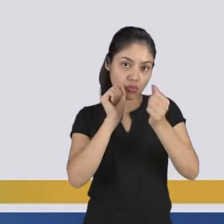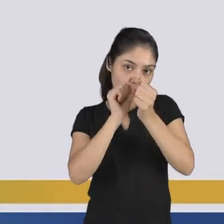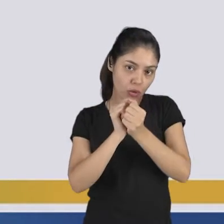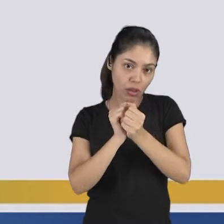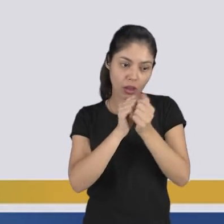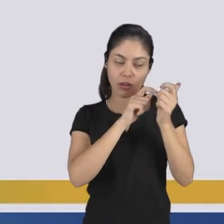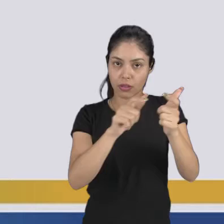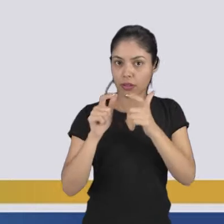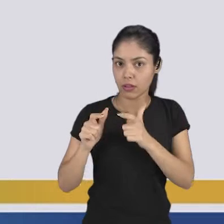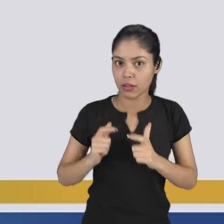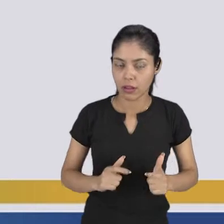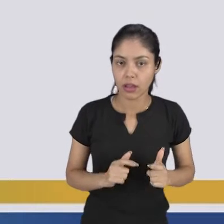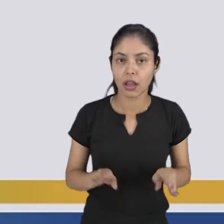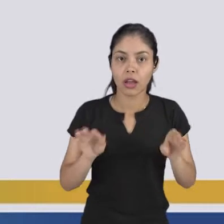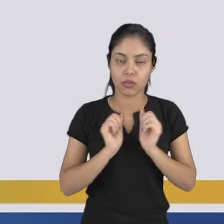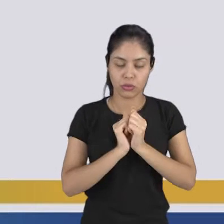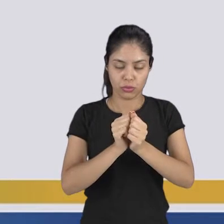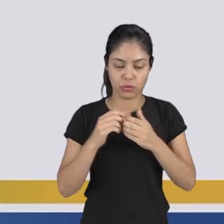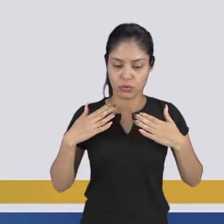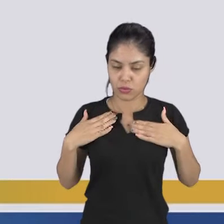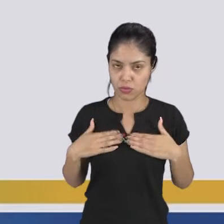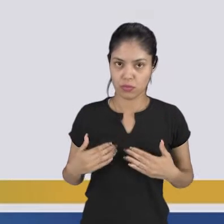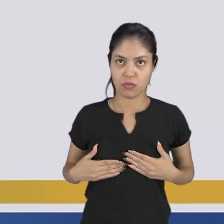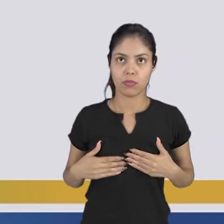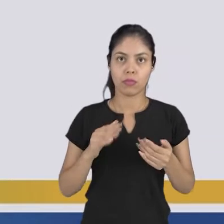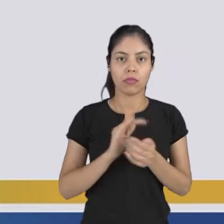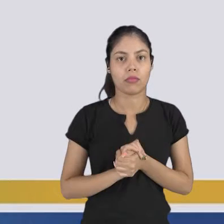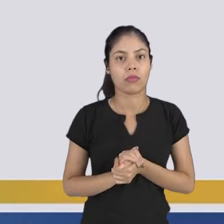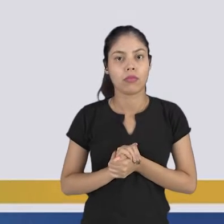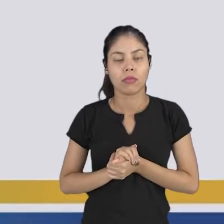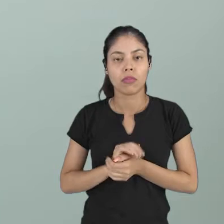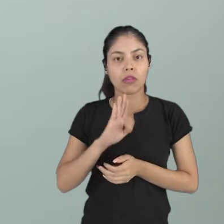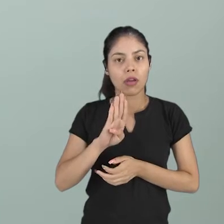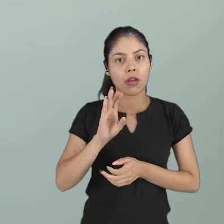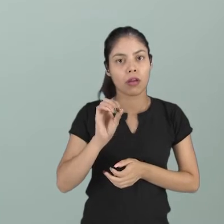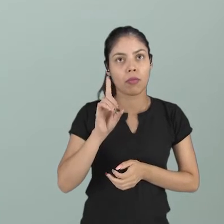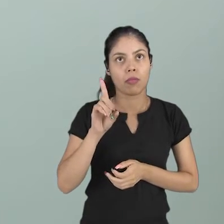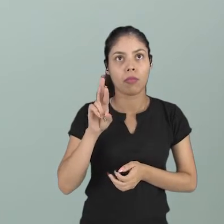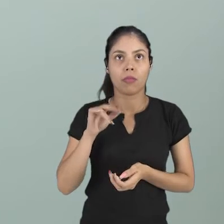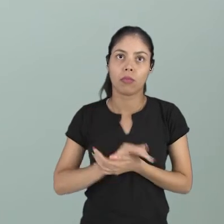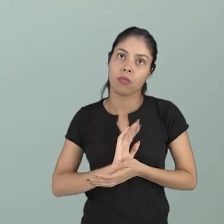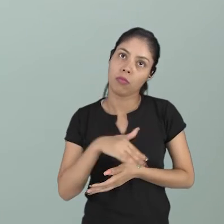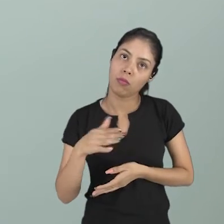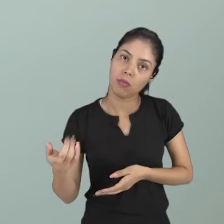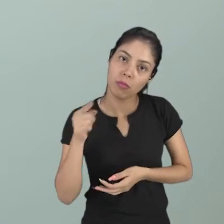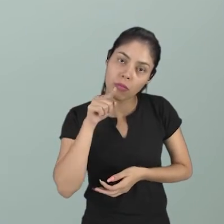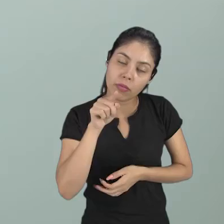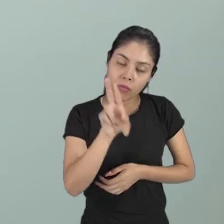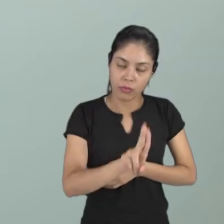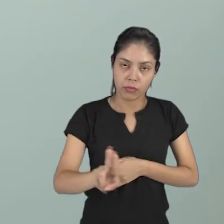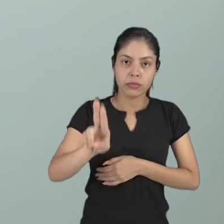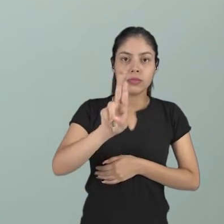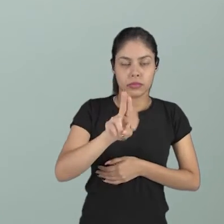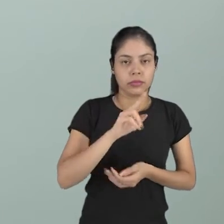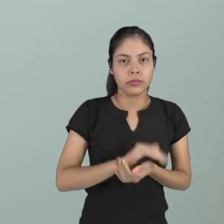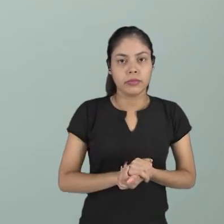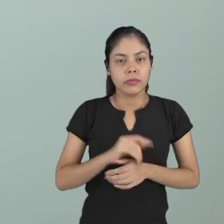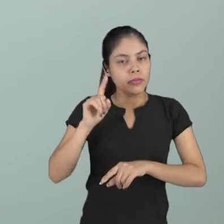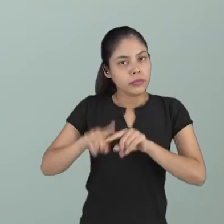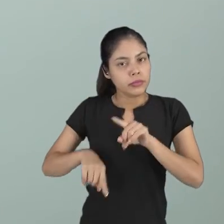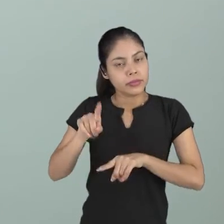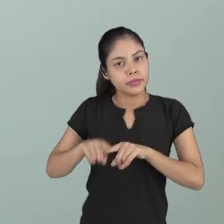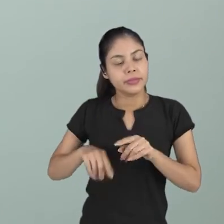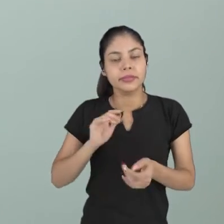espaço ao redor com o seu próprio corpo. Então a body art é como você vai se usar, o material.